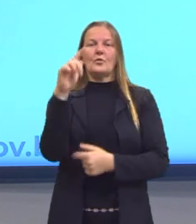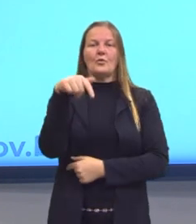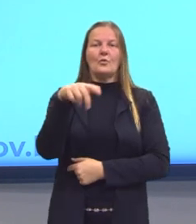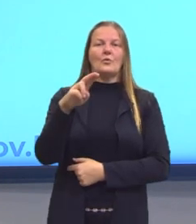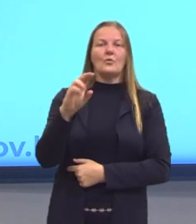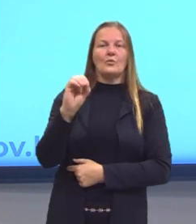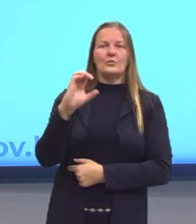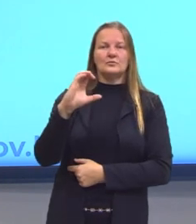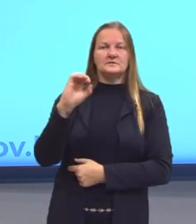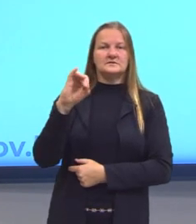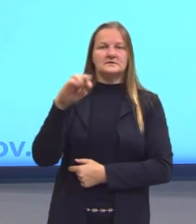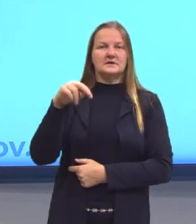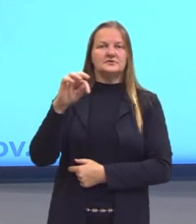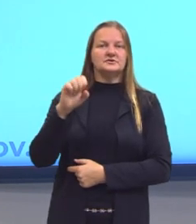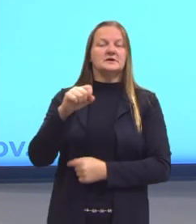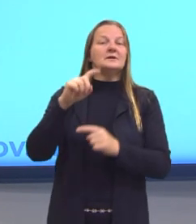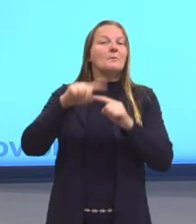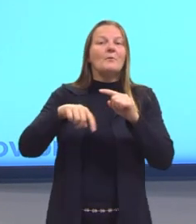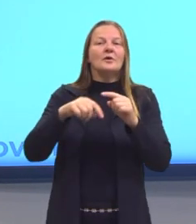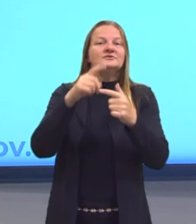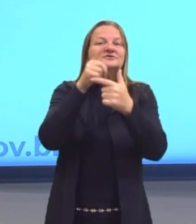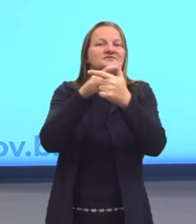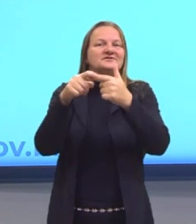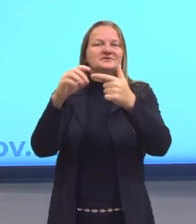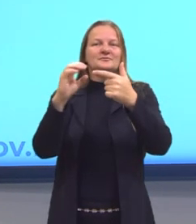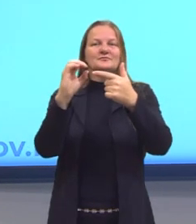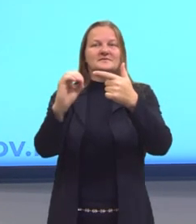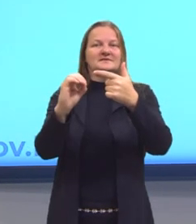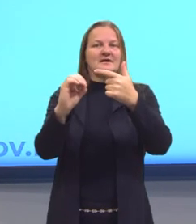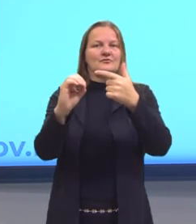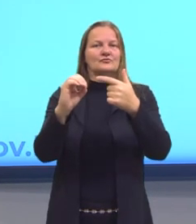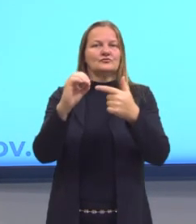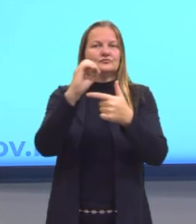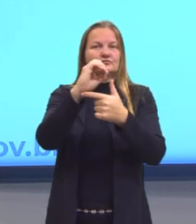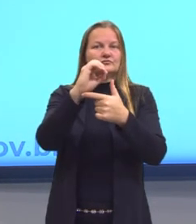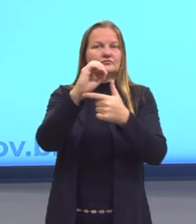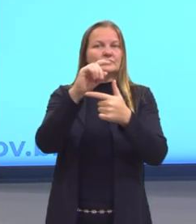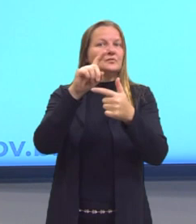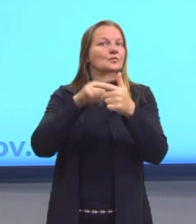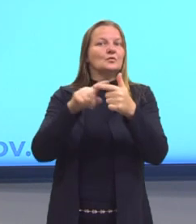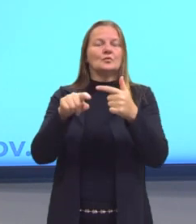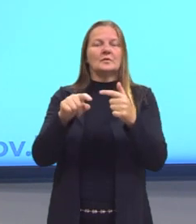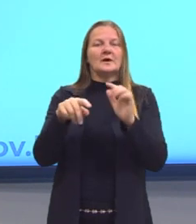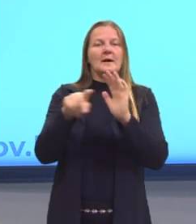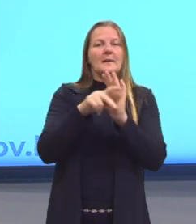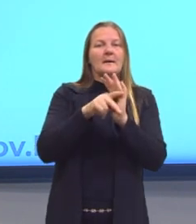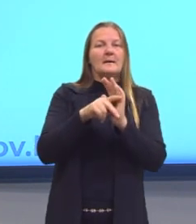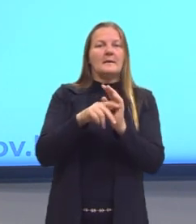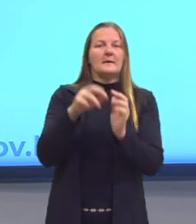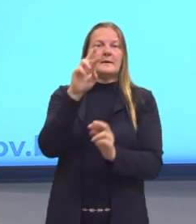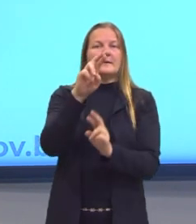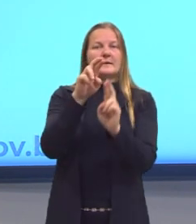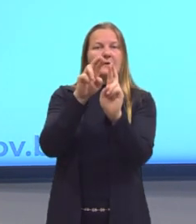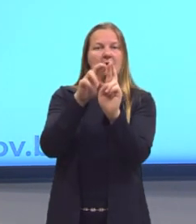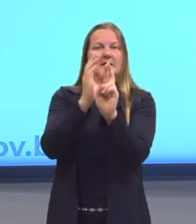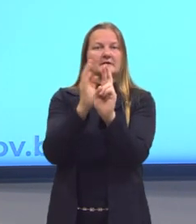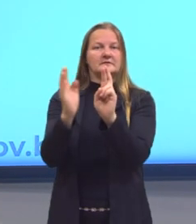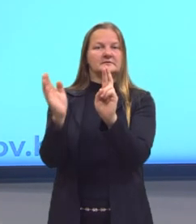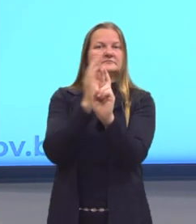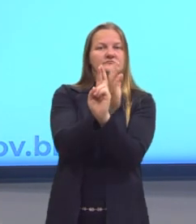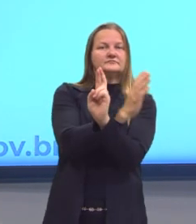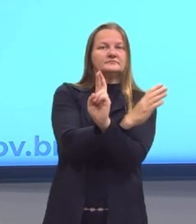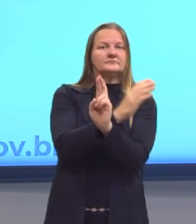nós não podemos dividir um número por zero. Então aqui o A e B, eles pertencem aos números reais, mas